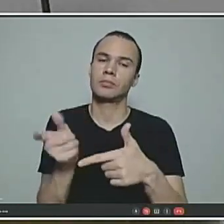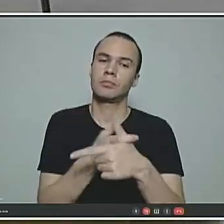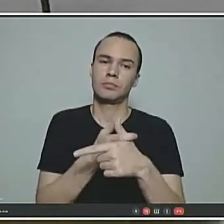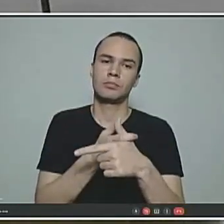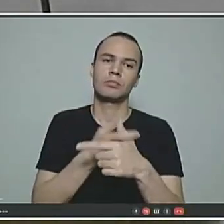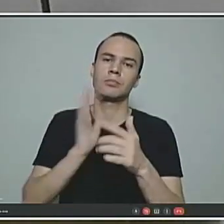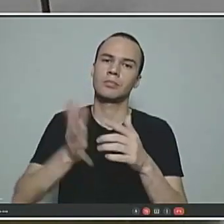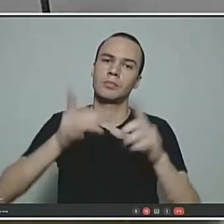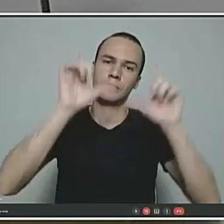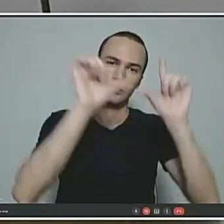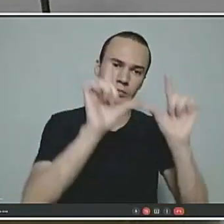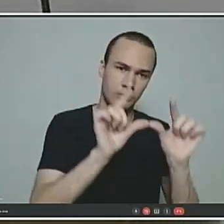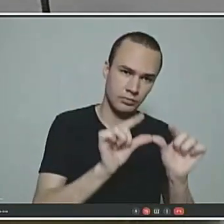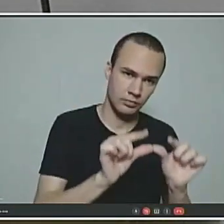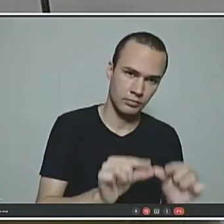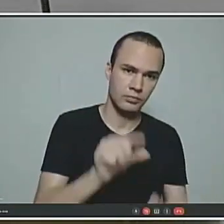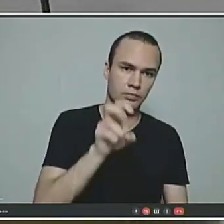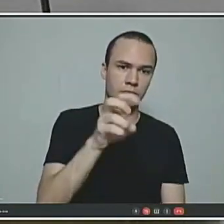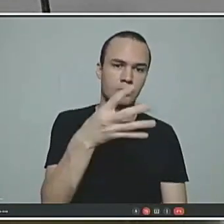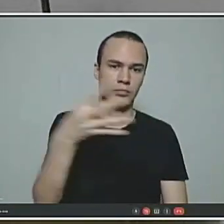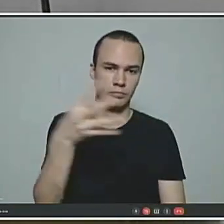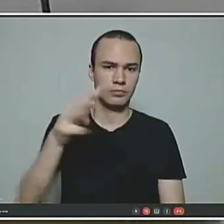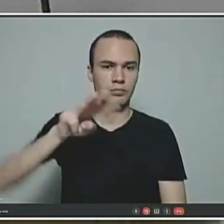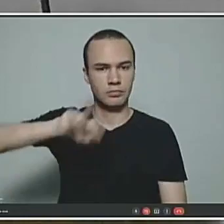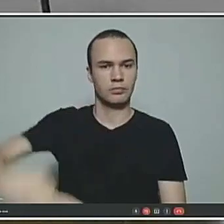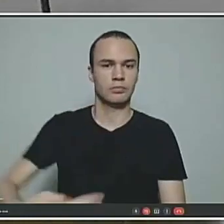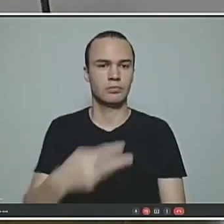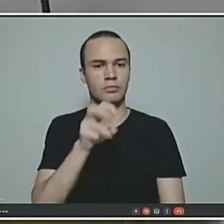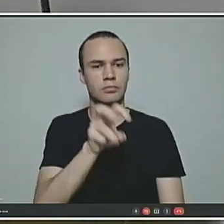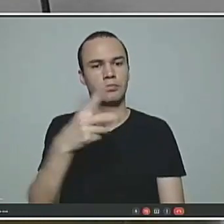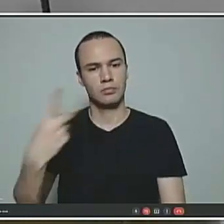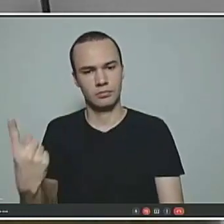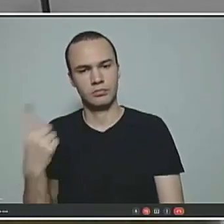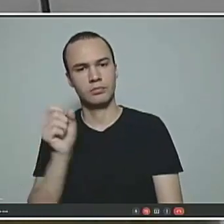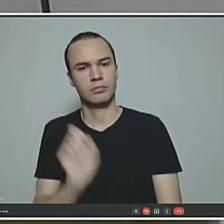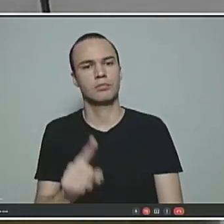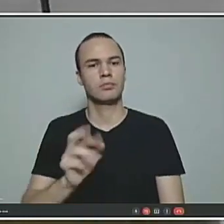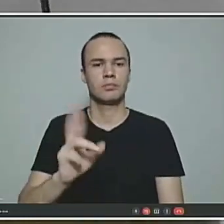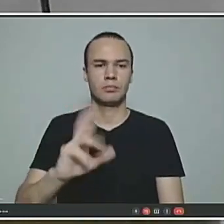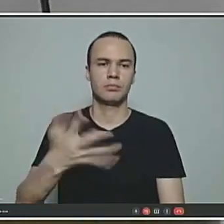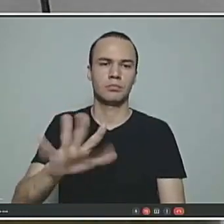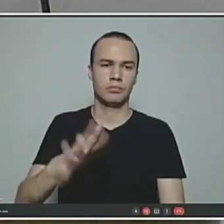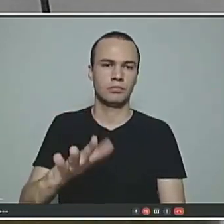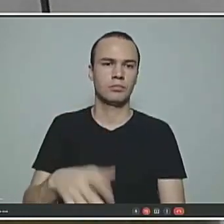finalzinho, R$ 544.521.438,34.